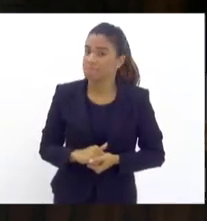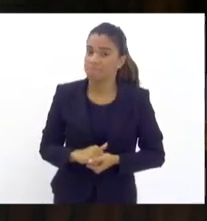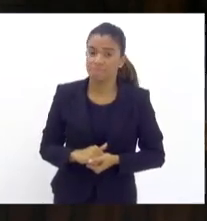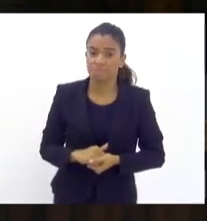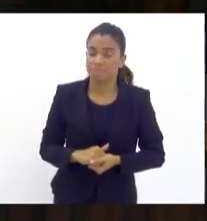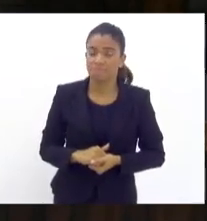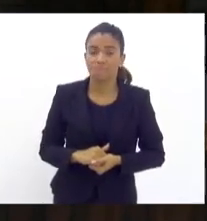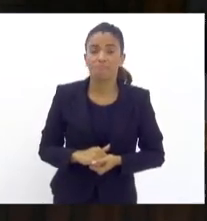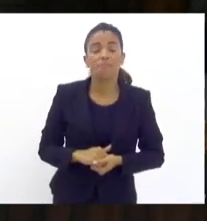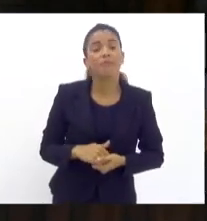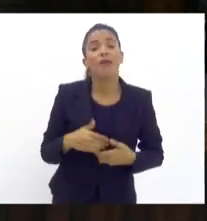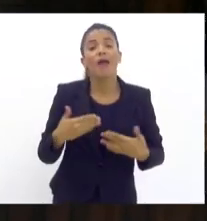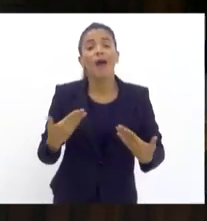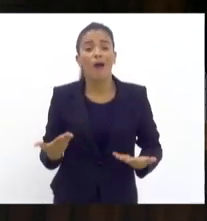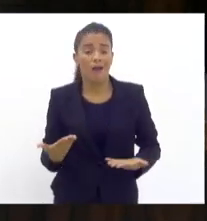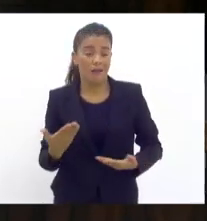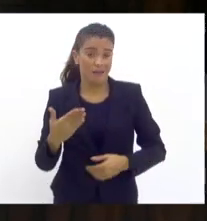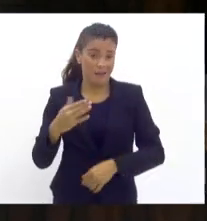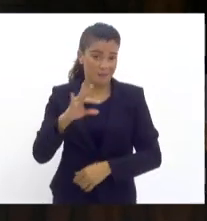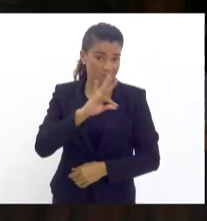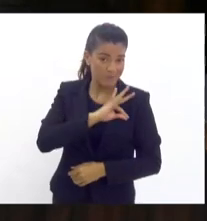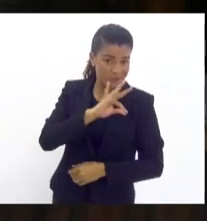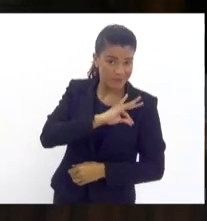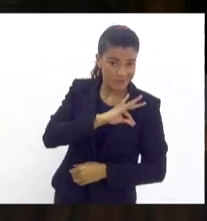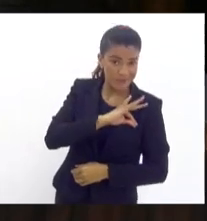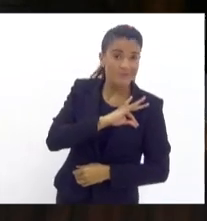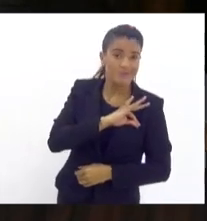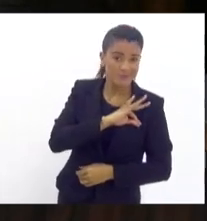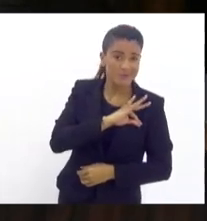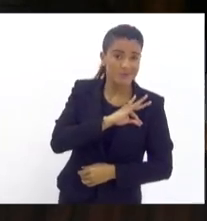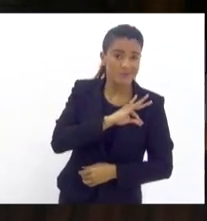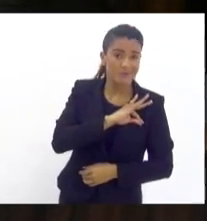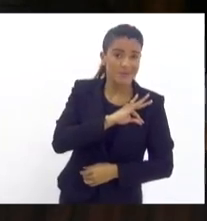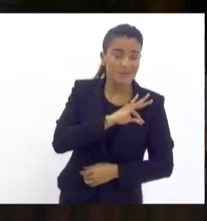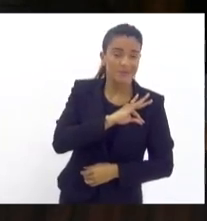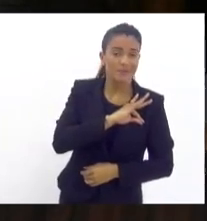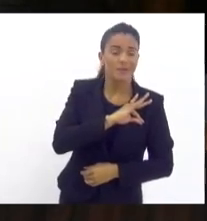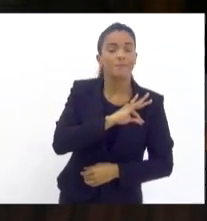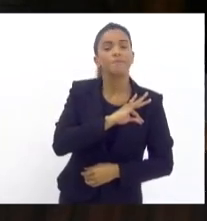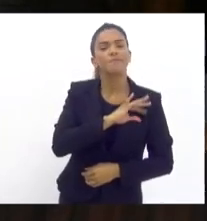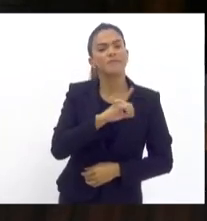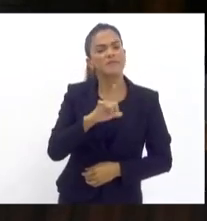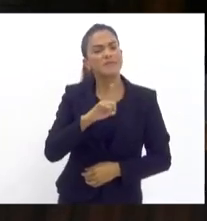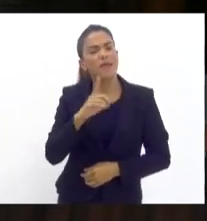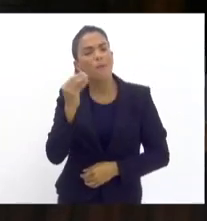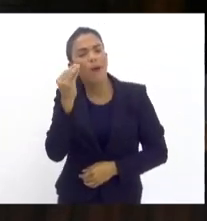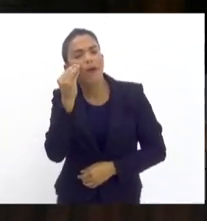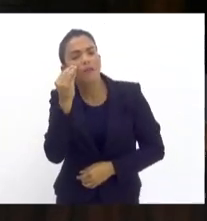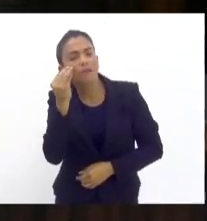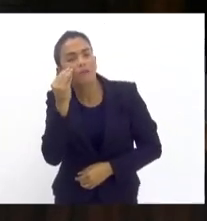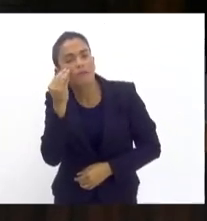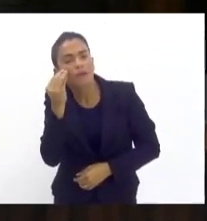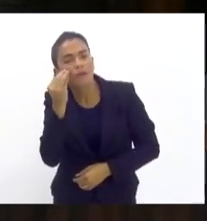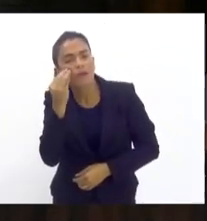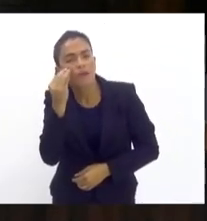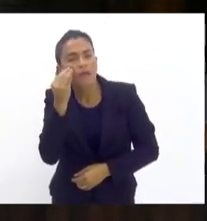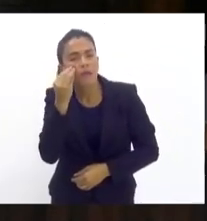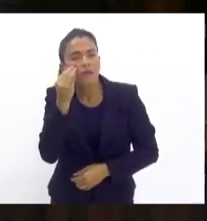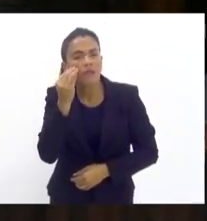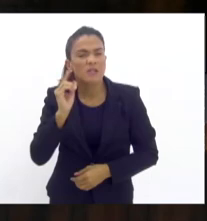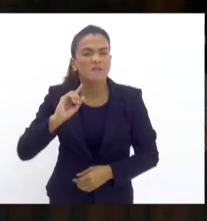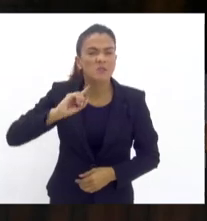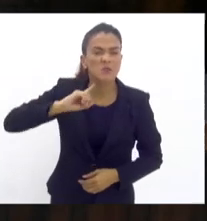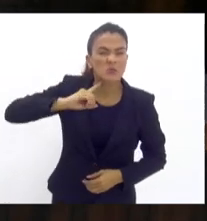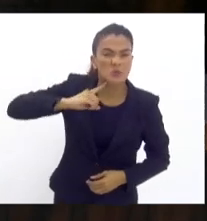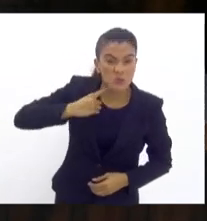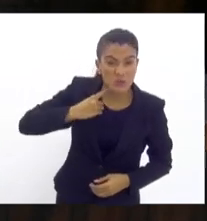quando as forças policiais há uma tentativa de enlameá-las